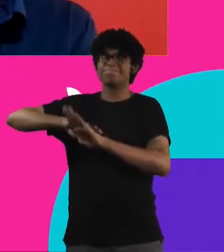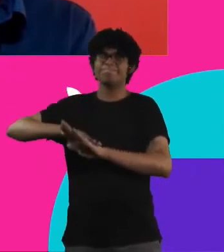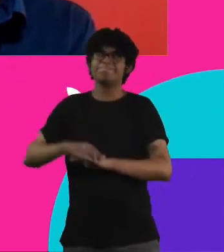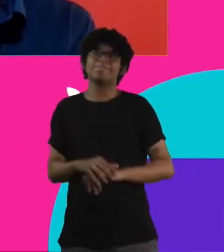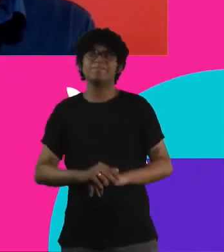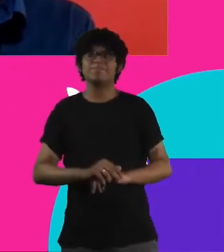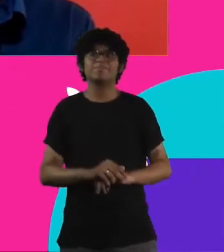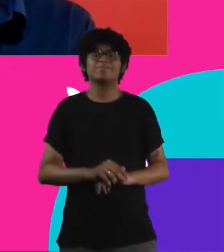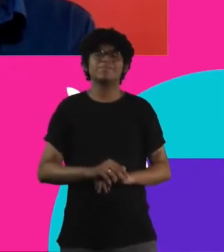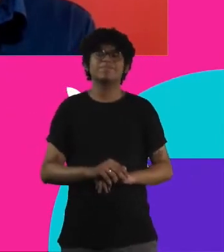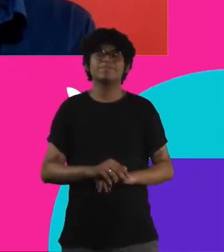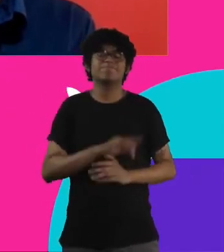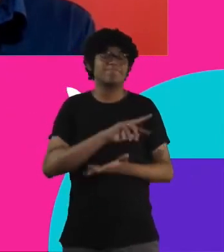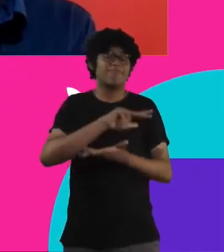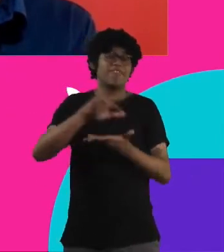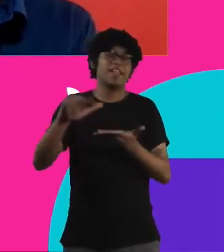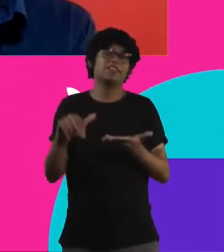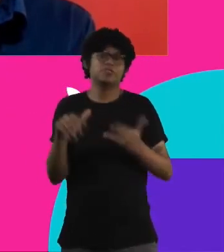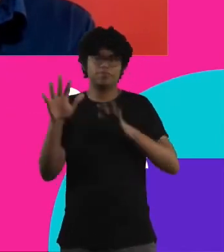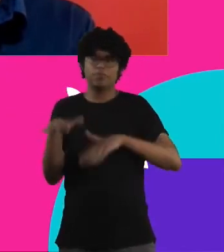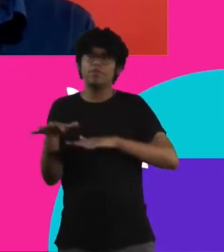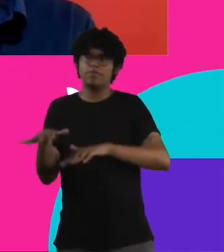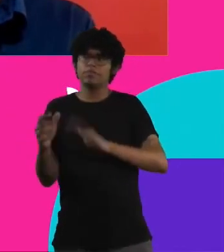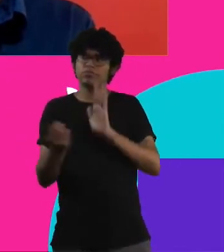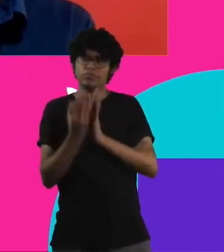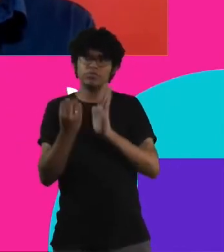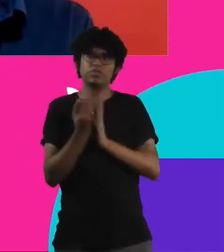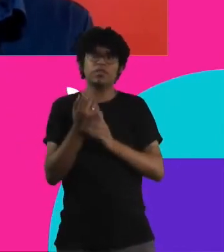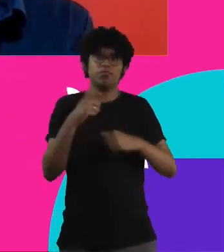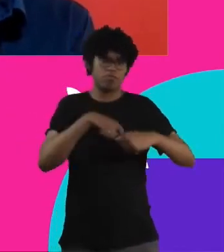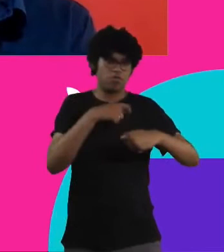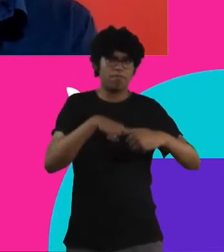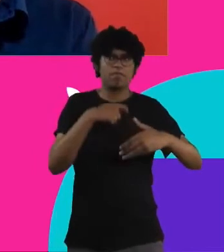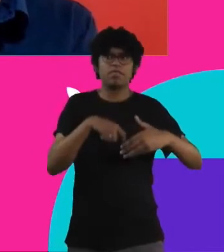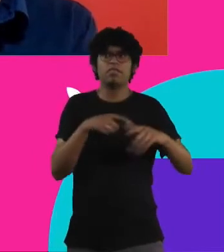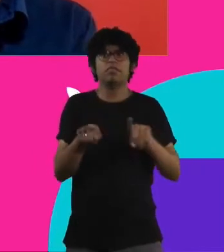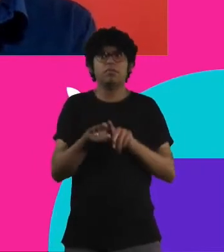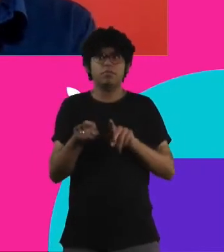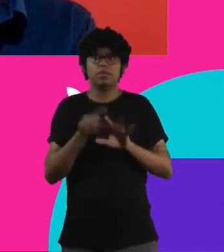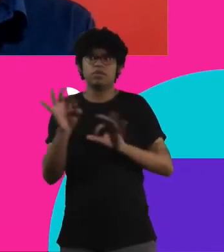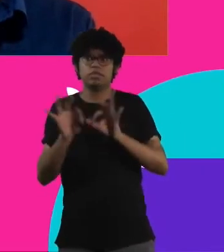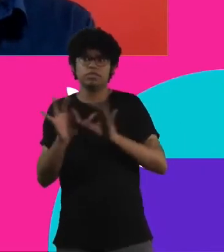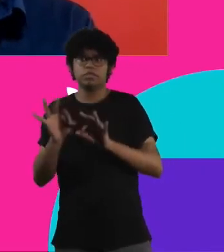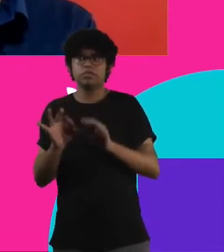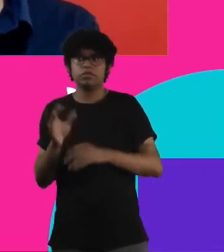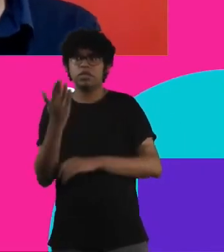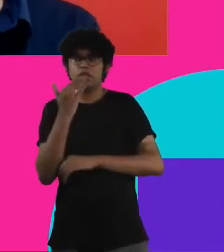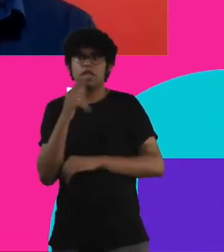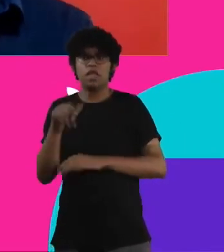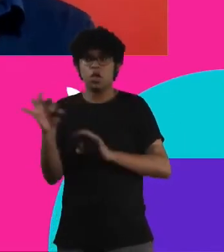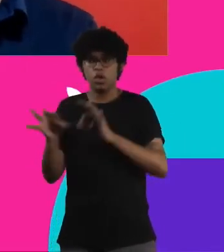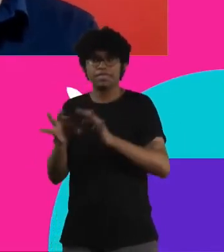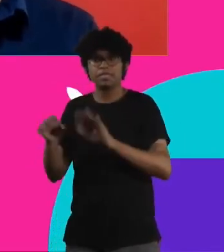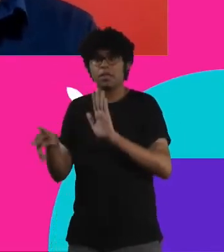de produção e acesso à alimentação que são estimulados por organizações muito locais. A gente